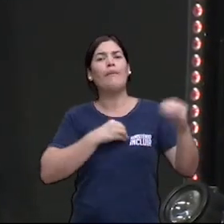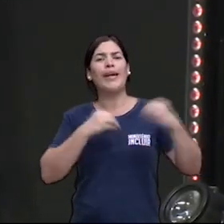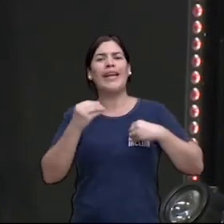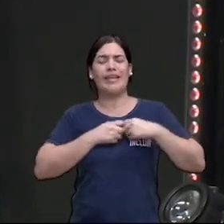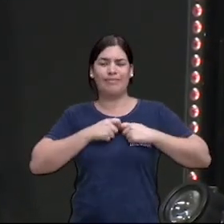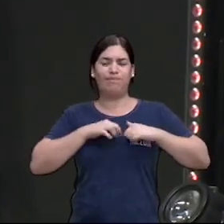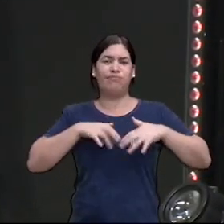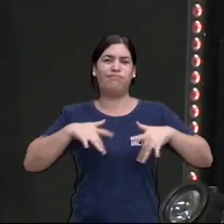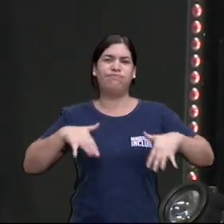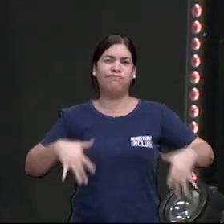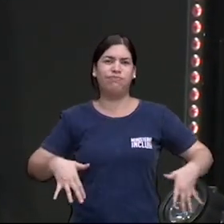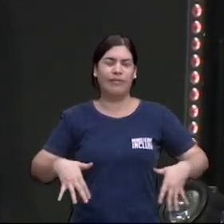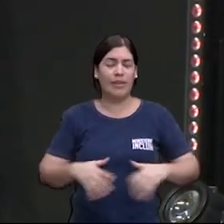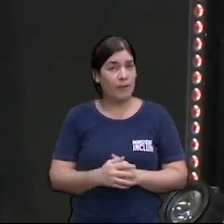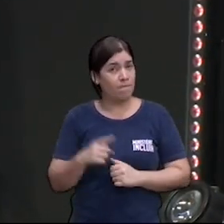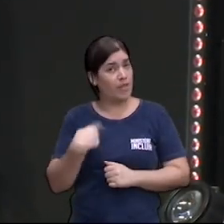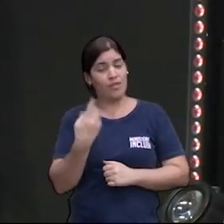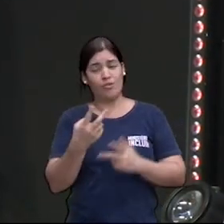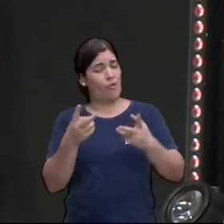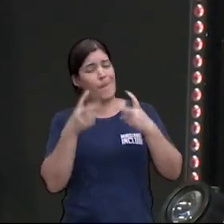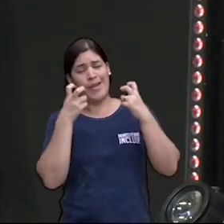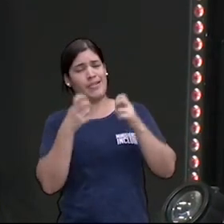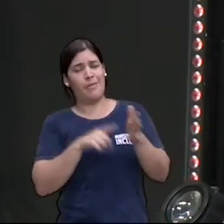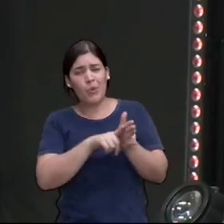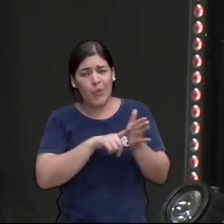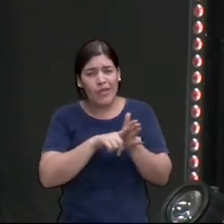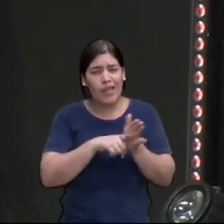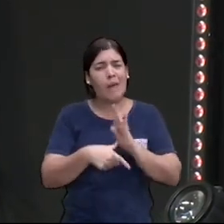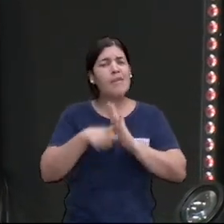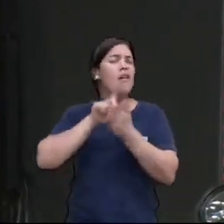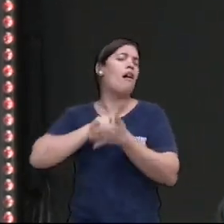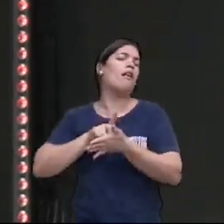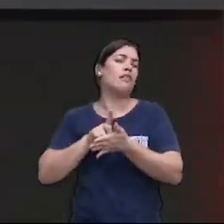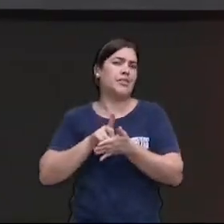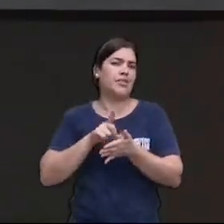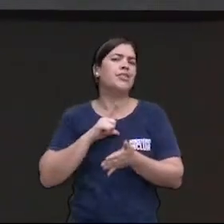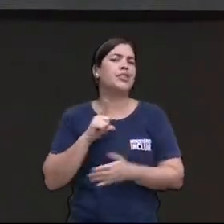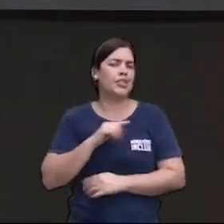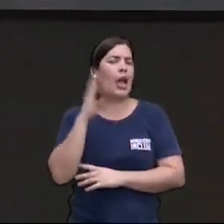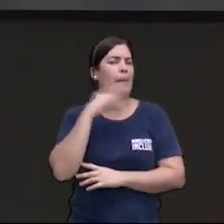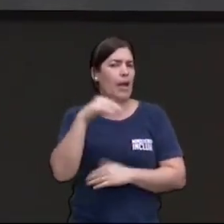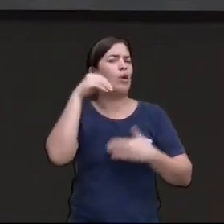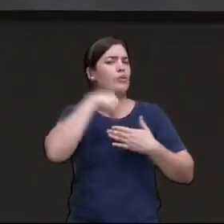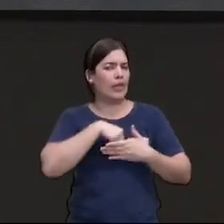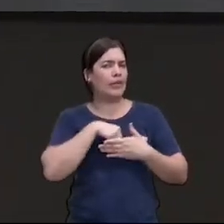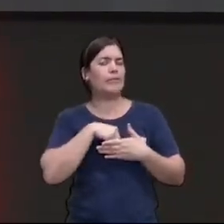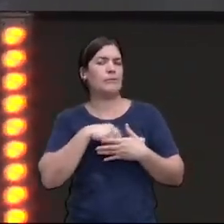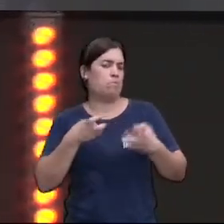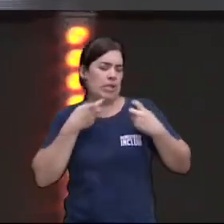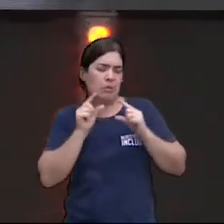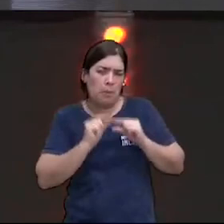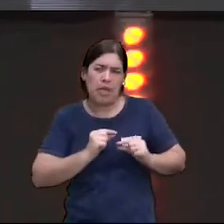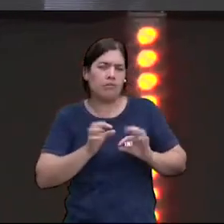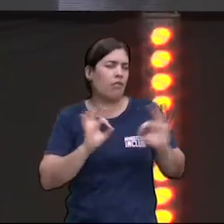sensibilidade de perceber num exame com antecedência, que existia um mal dentro da gente. Gente,